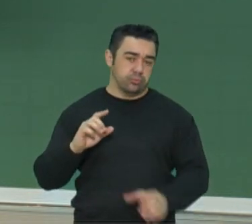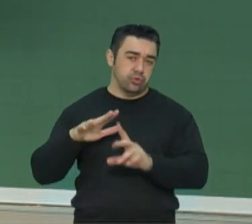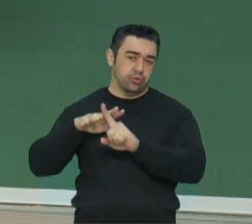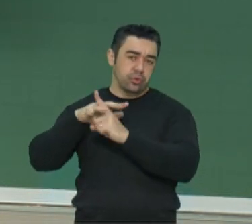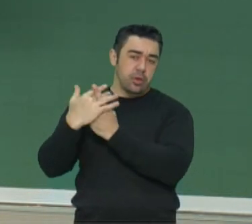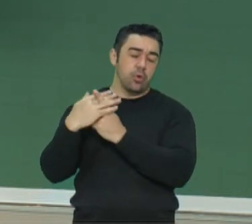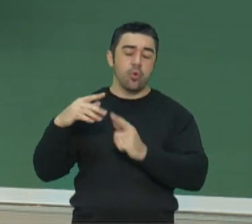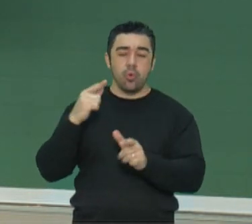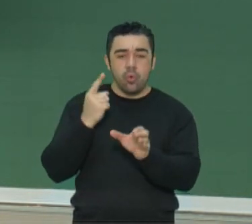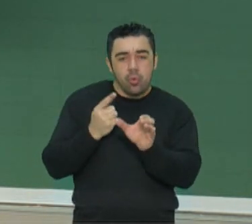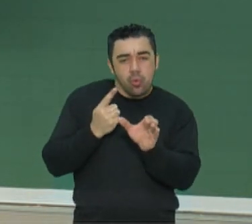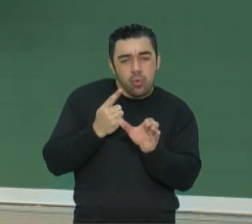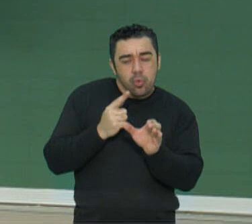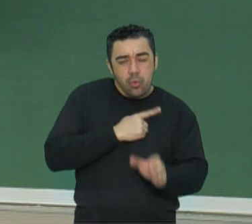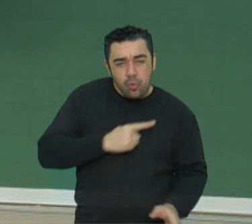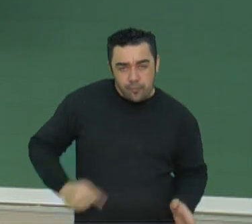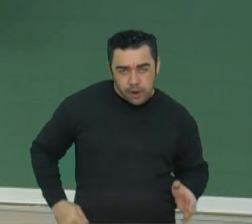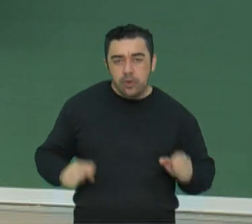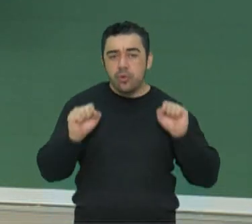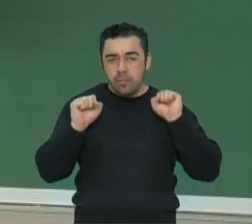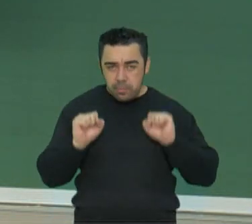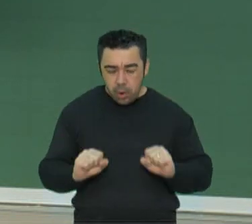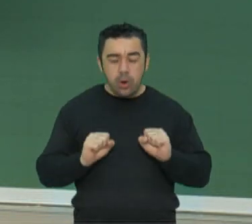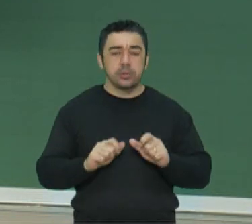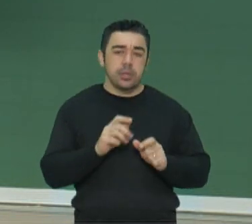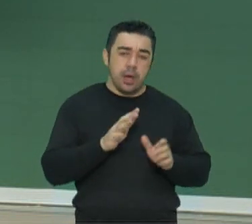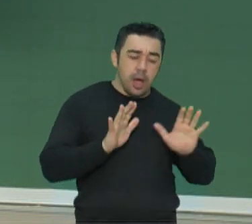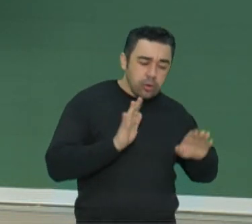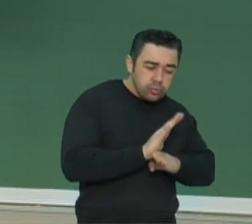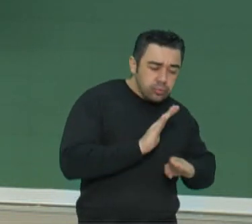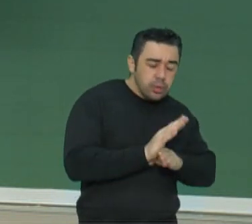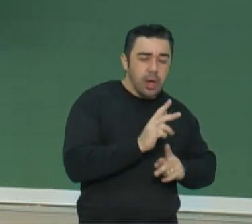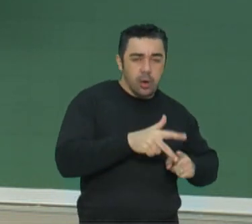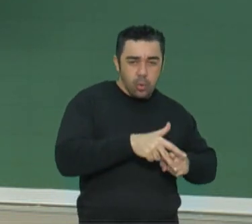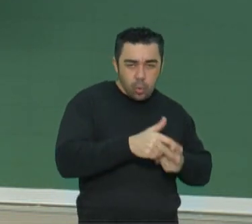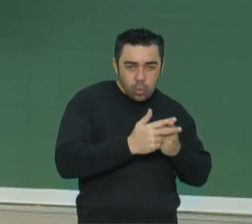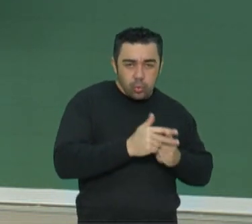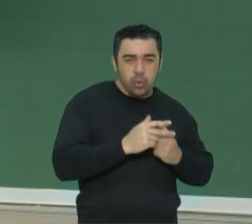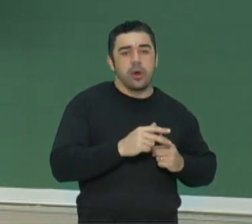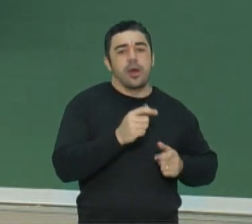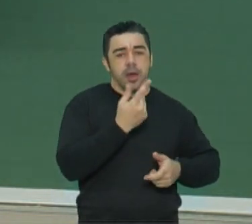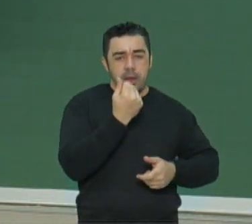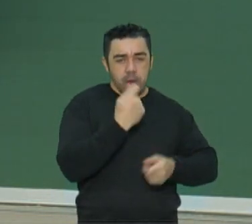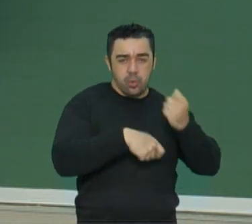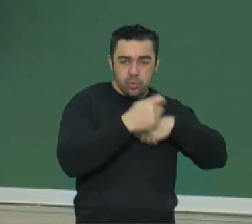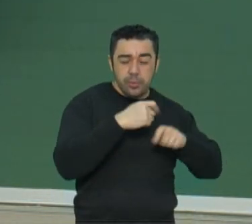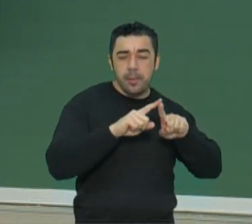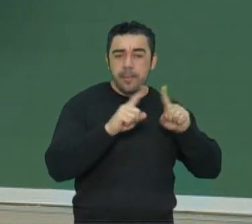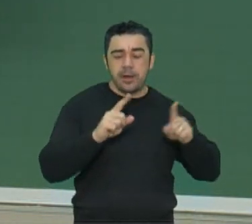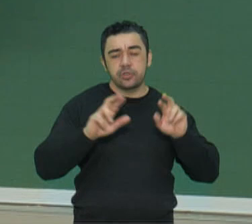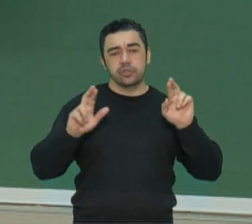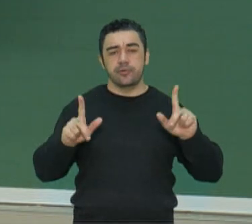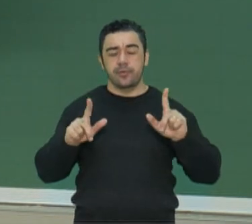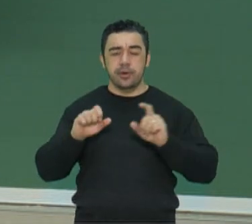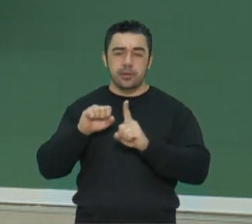a economia, mas não chegar ao ponto do socialismo. Contra isso também. Ainda,